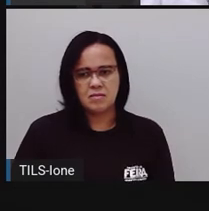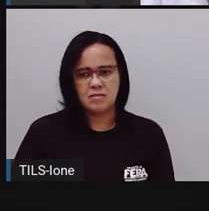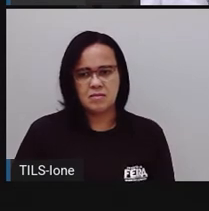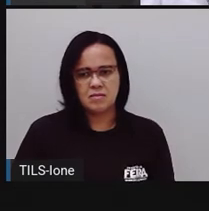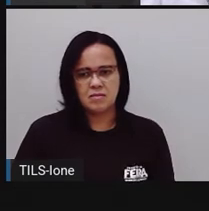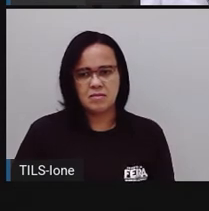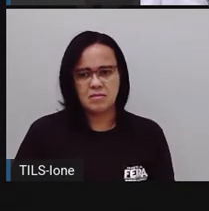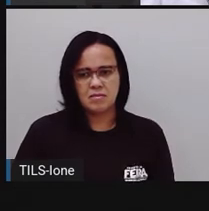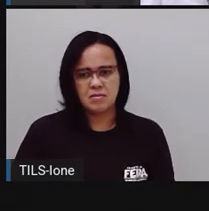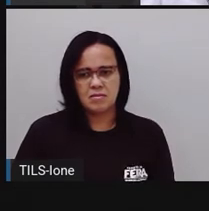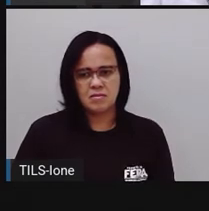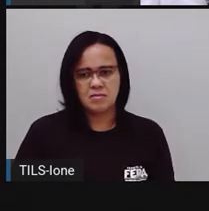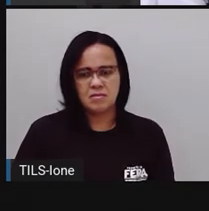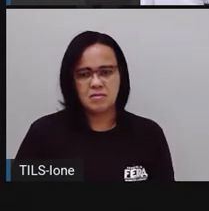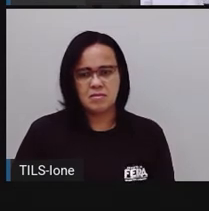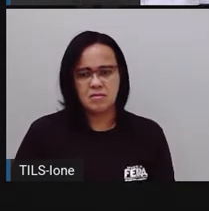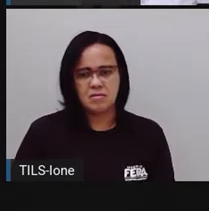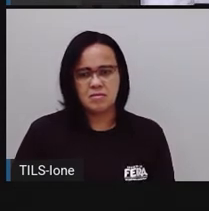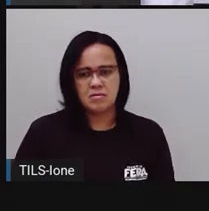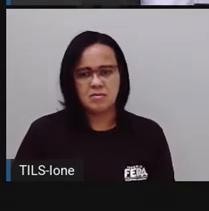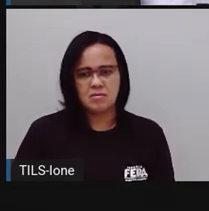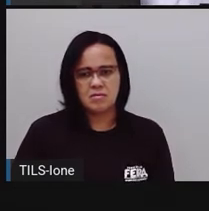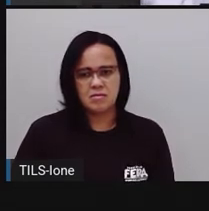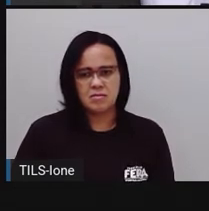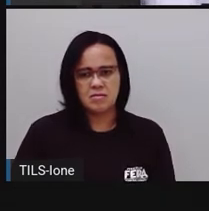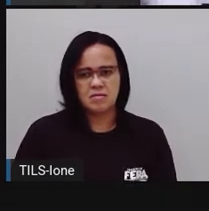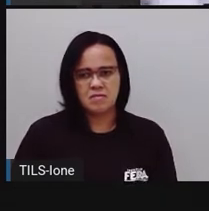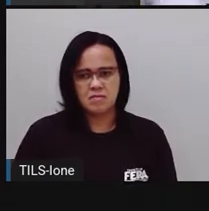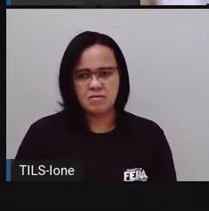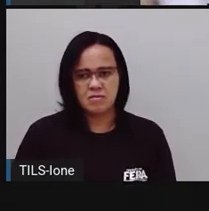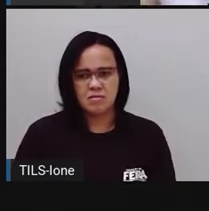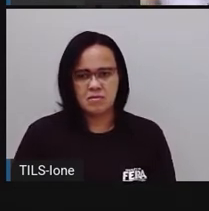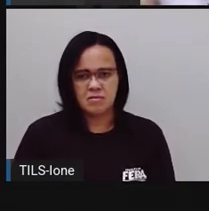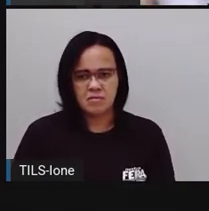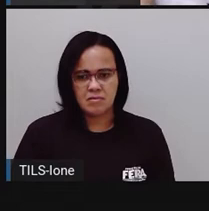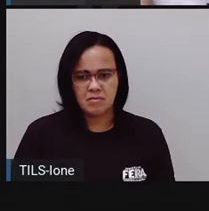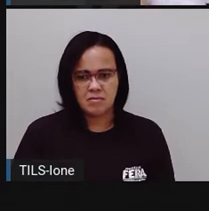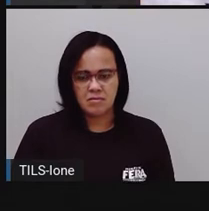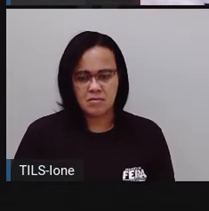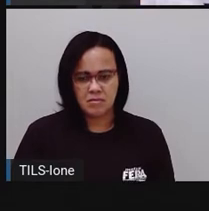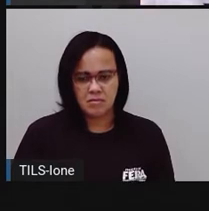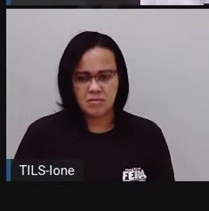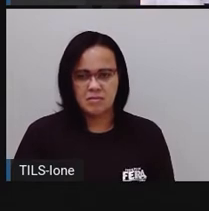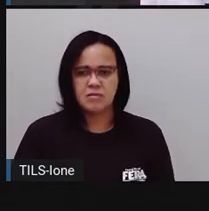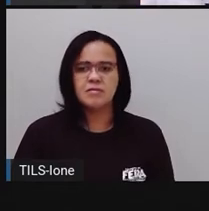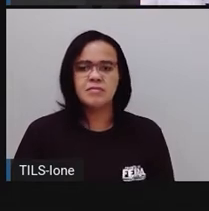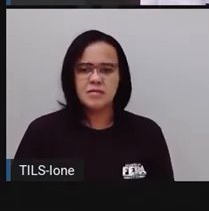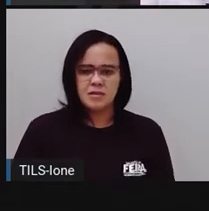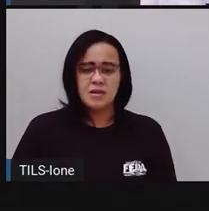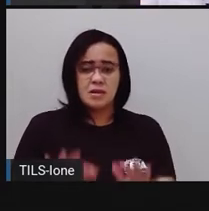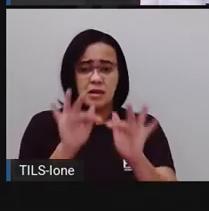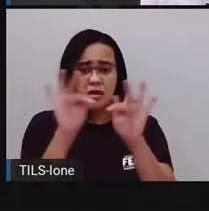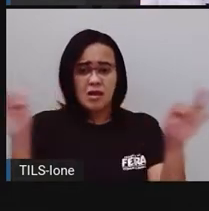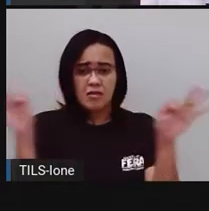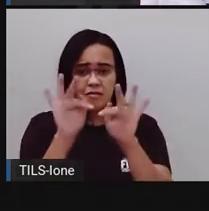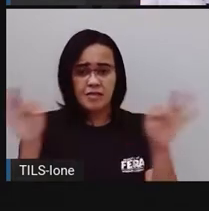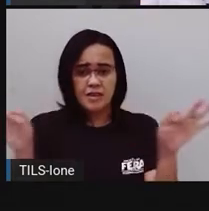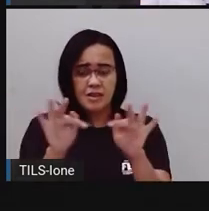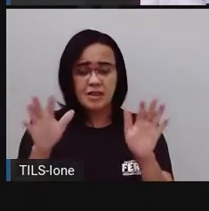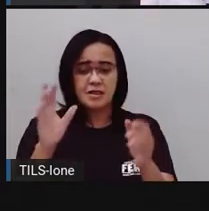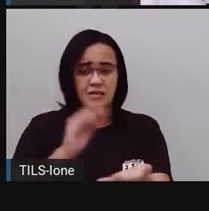Vou mudar a cor também. Vou botar azul. Então, vamos ler a frase que nós completamos, ó... Esta